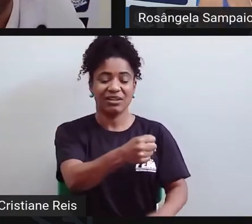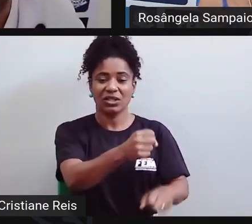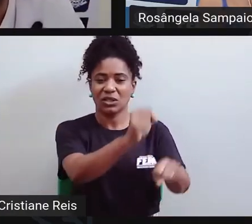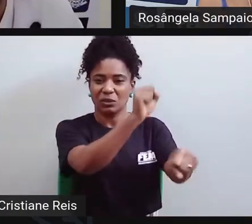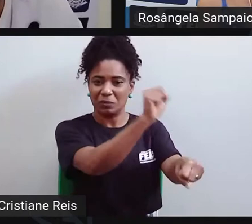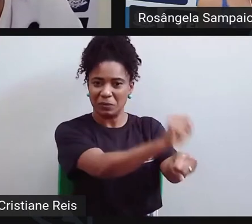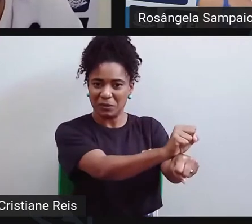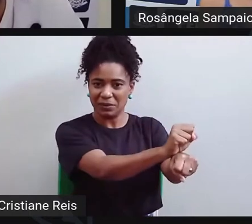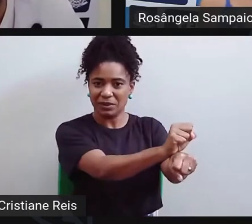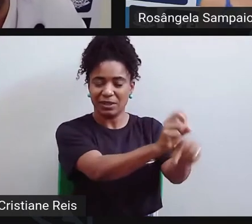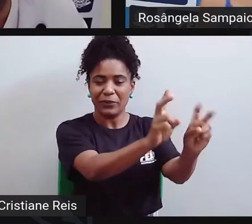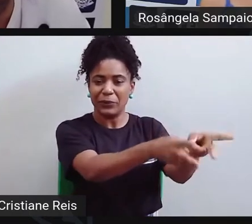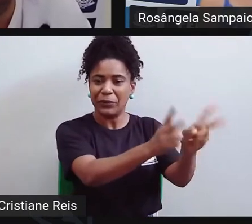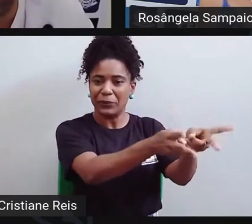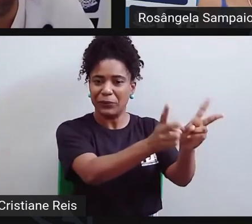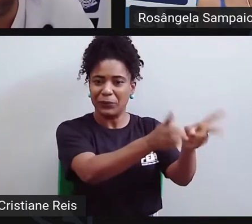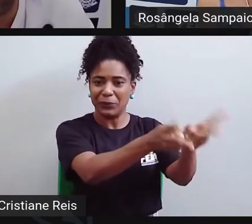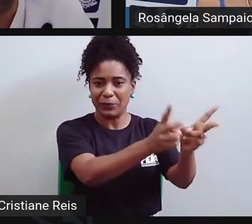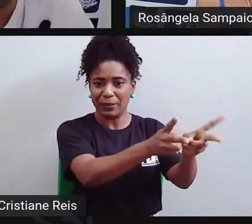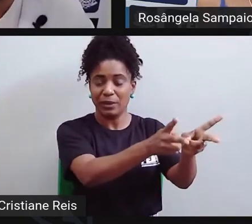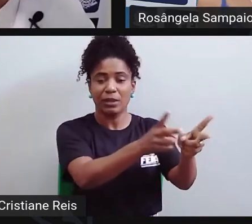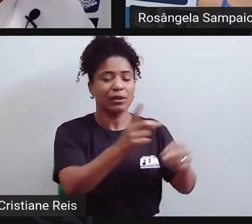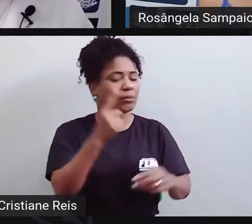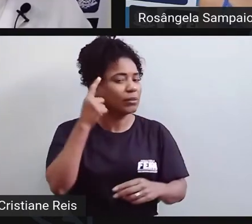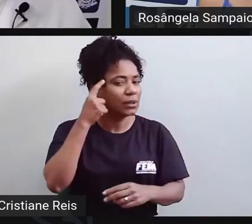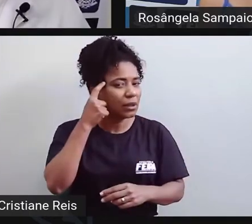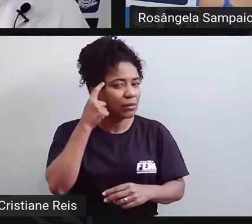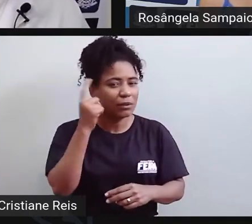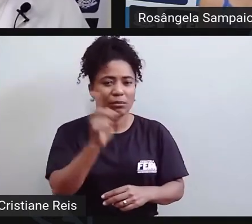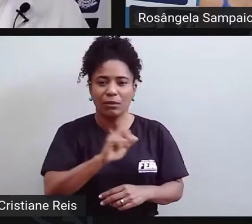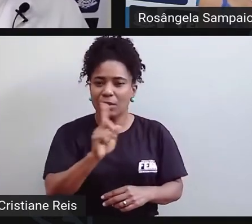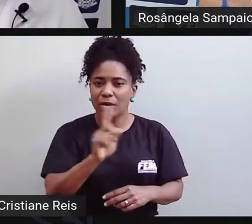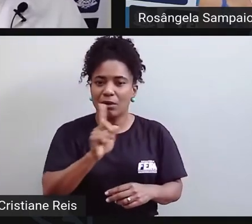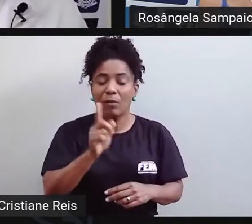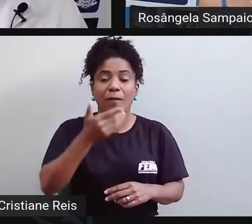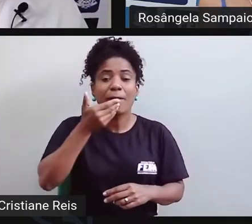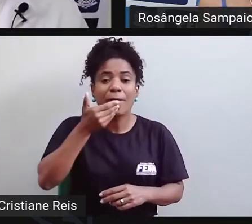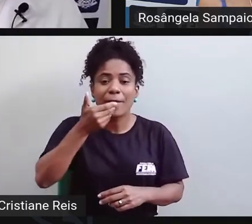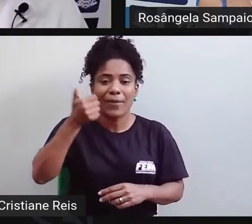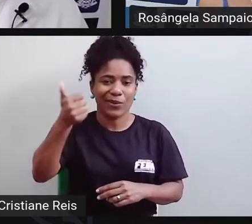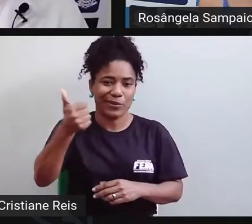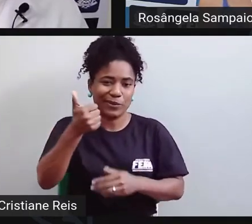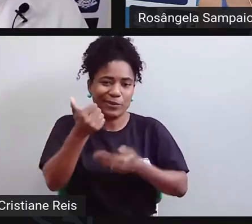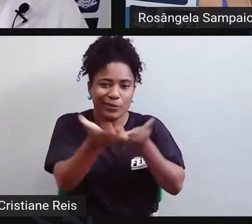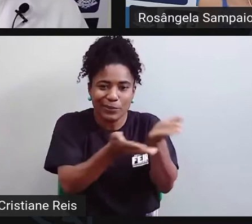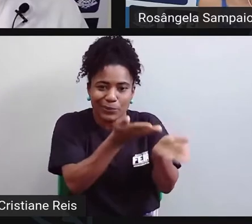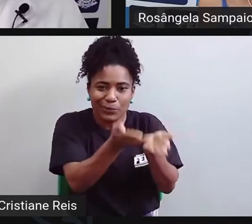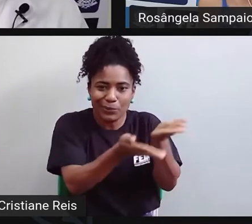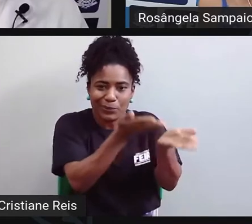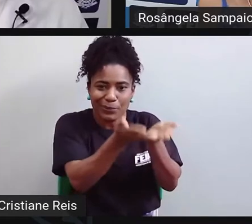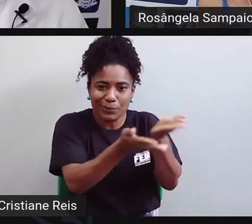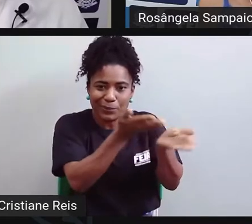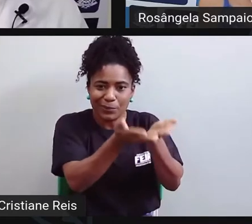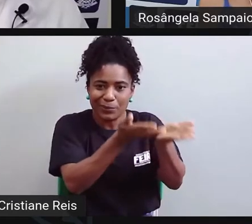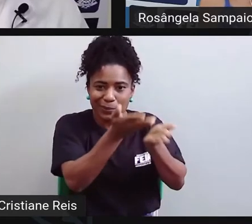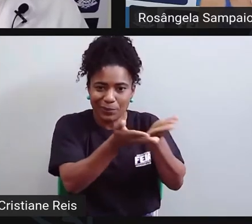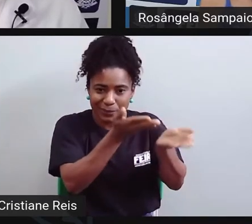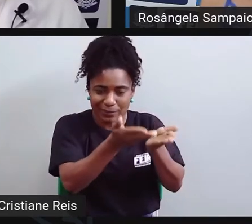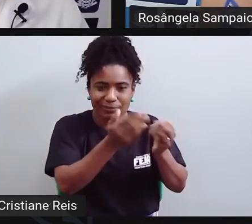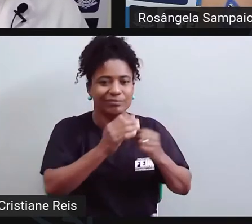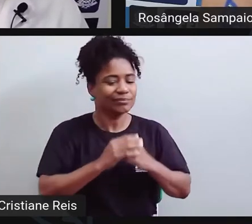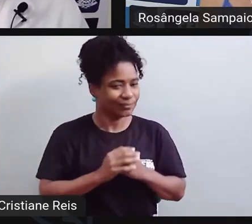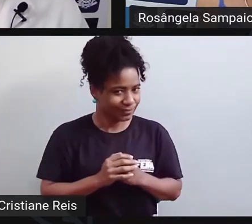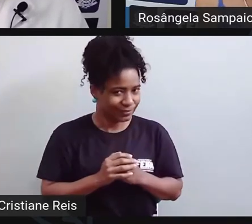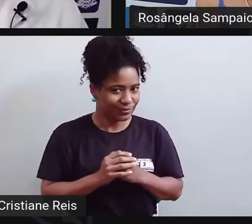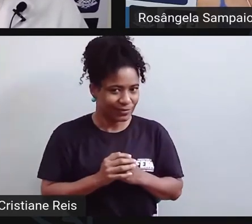de tratamento. E aí ele resolveu trabalhar com essas pessoas de uma outra maneira,